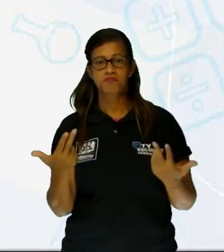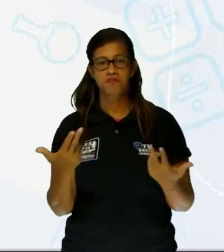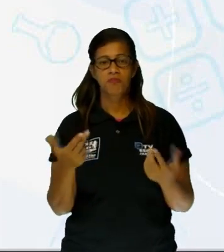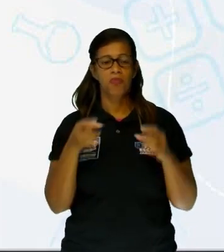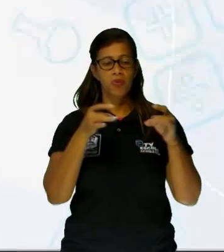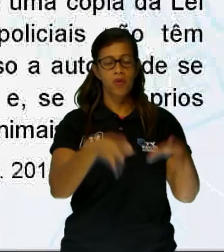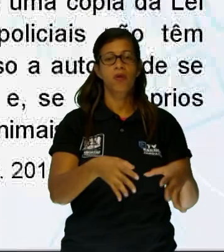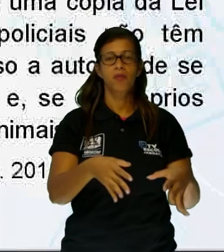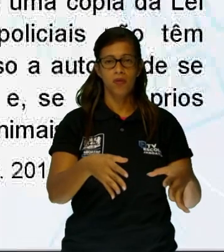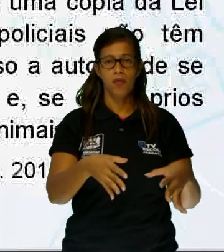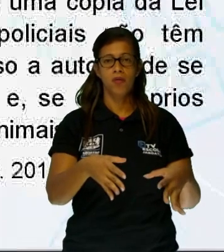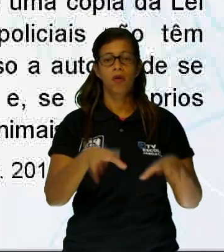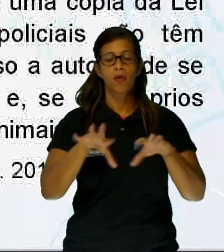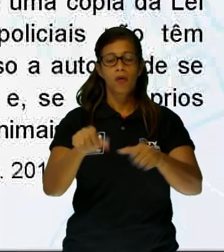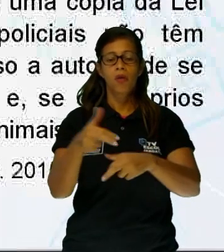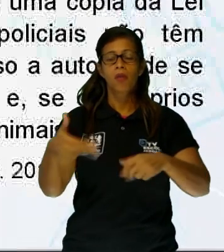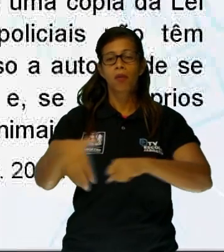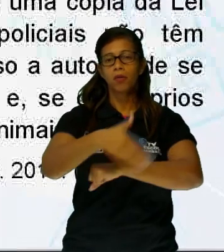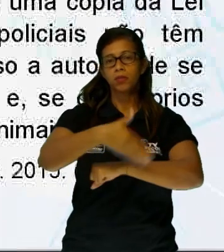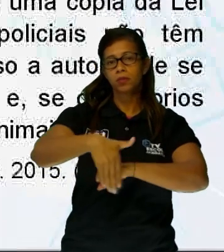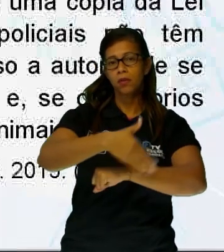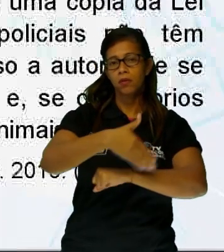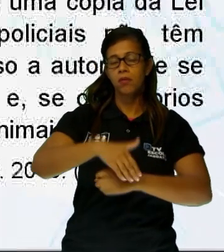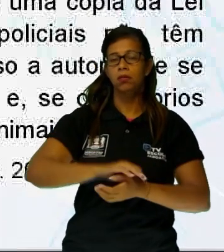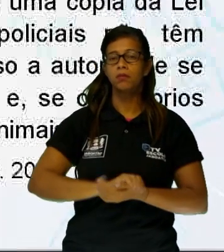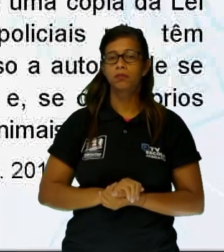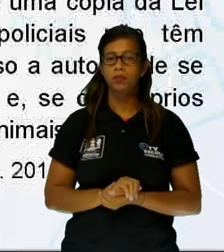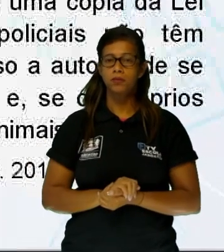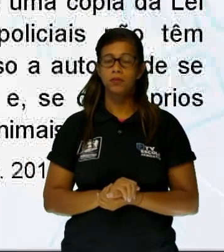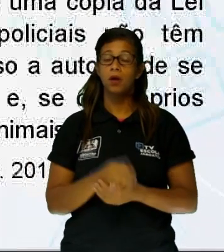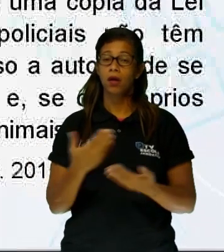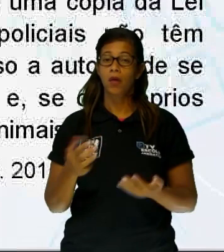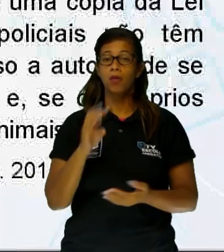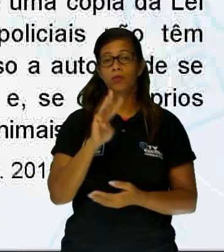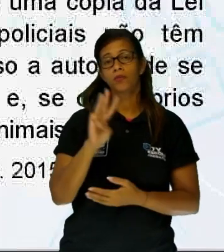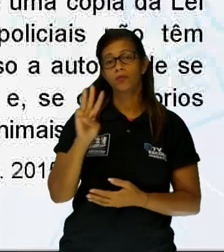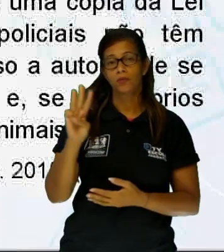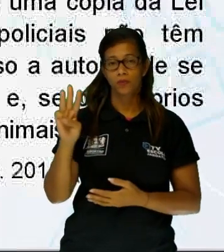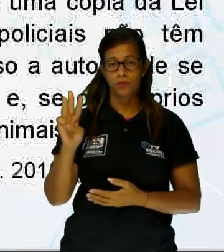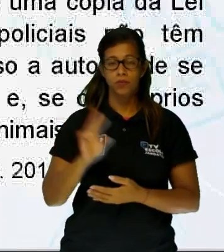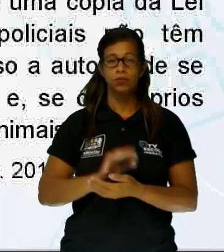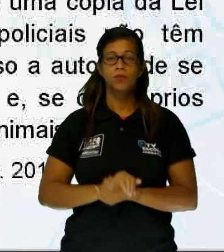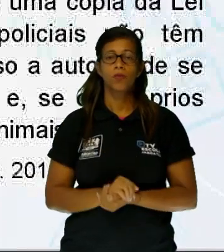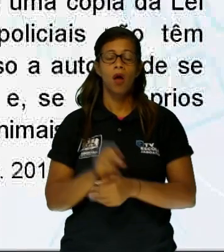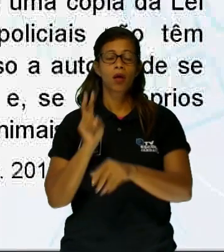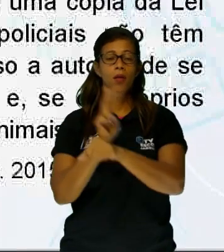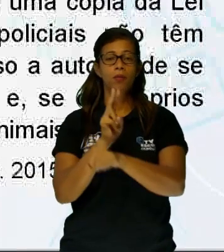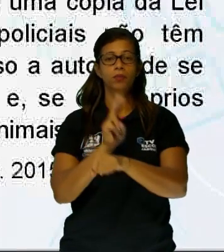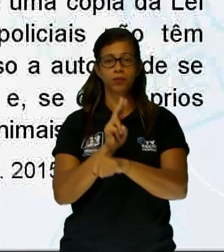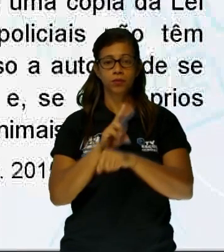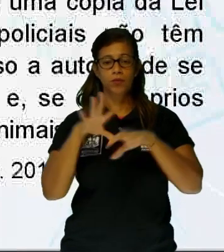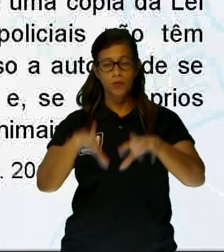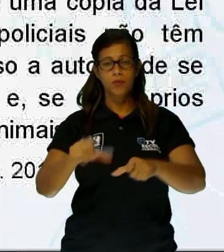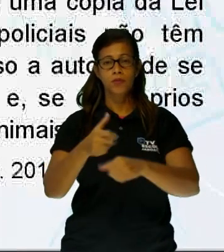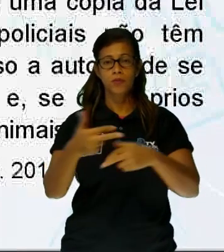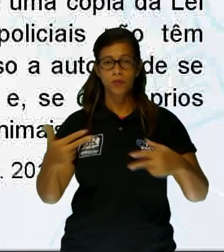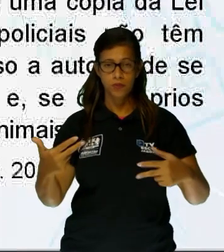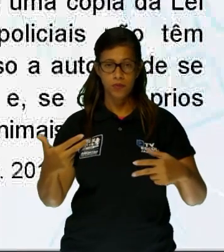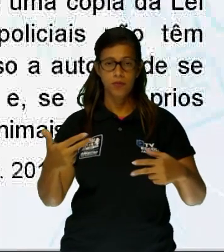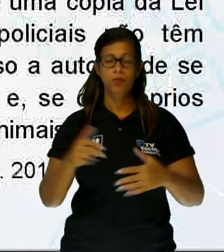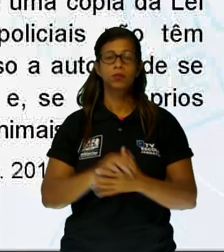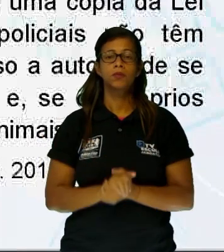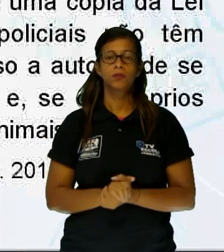2007. No site da Associação de Proteção aos Animais de Caxambu, há o seguinte alerta.